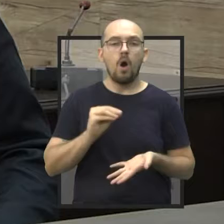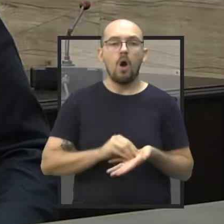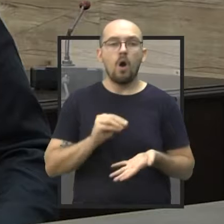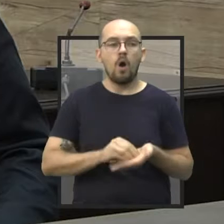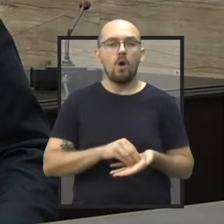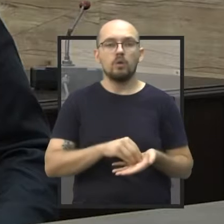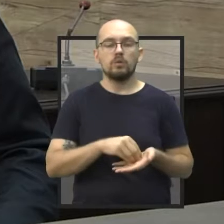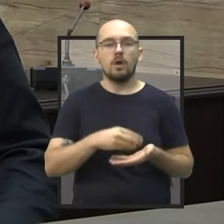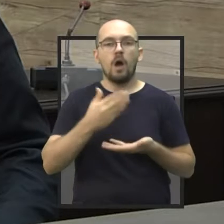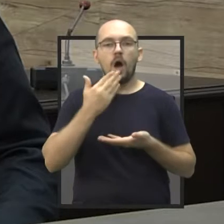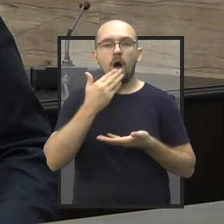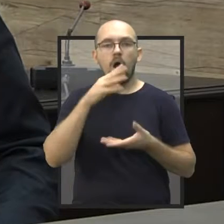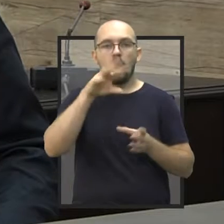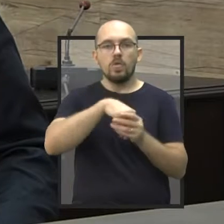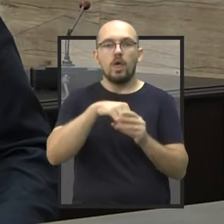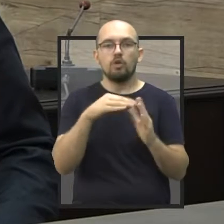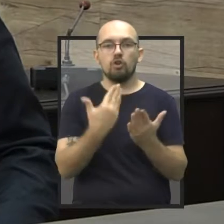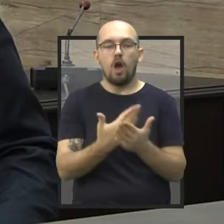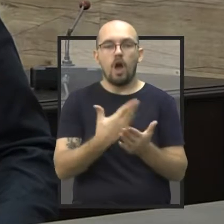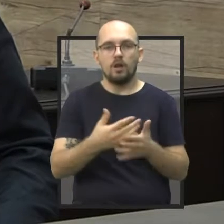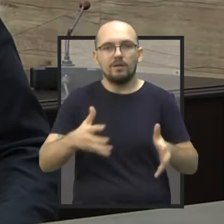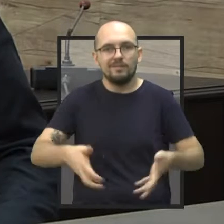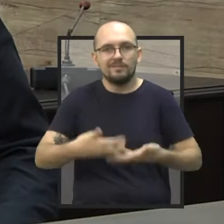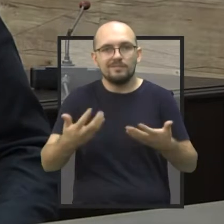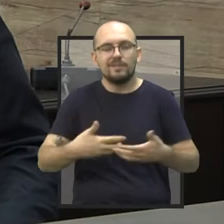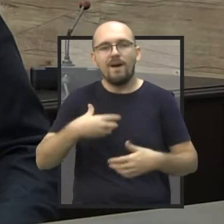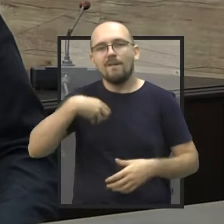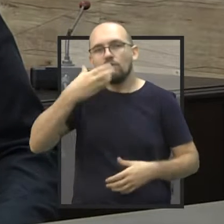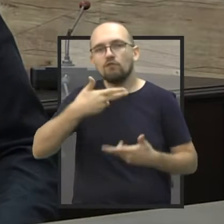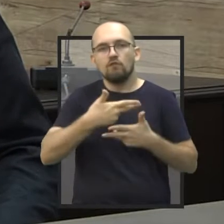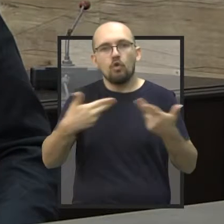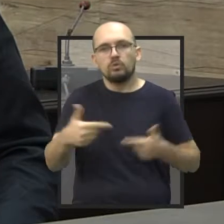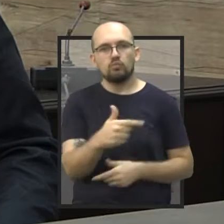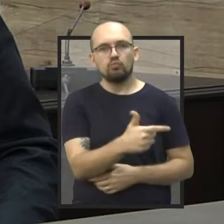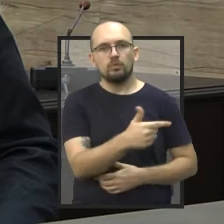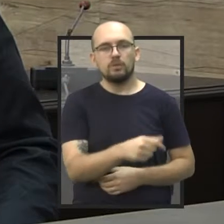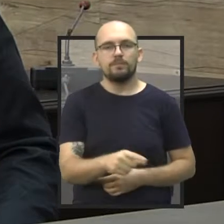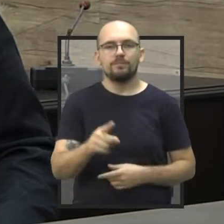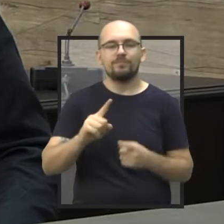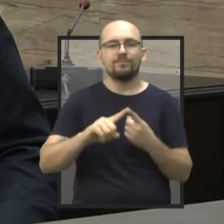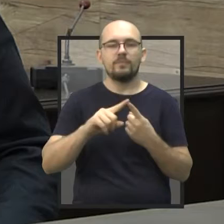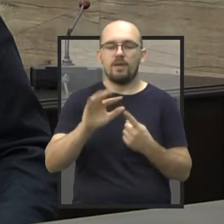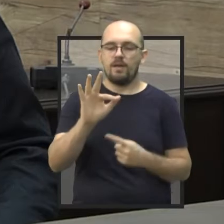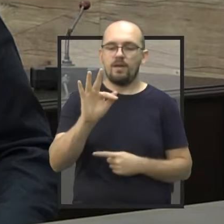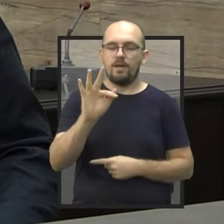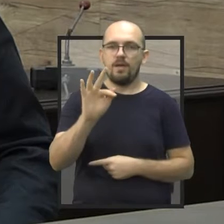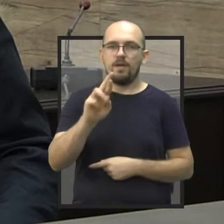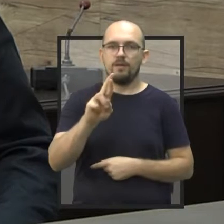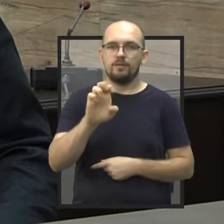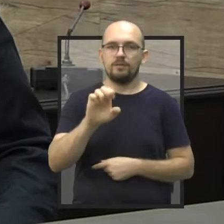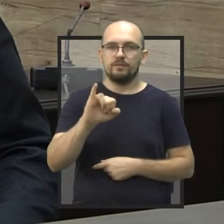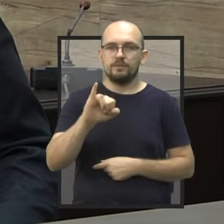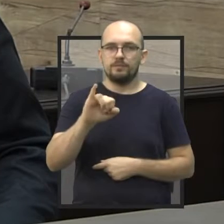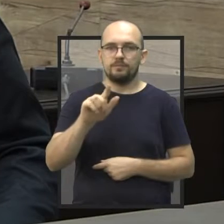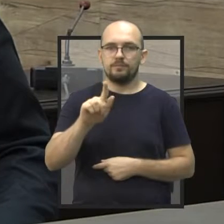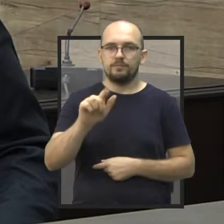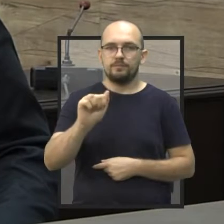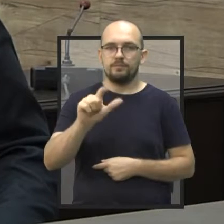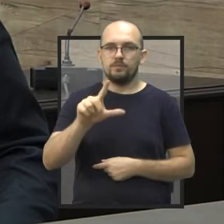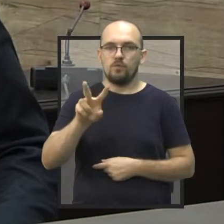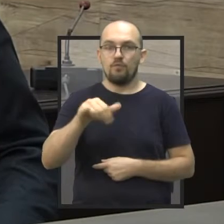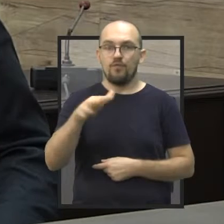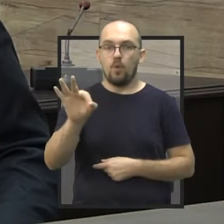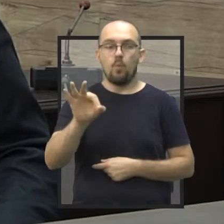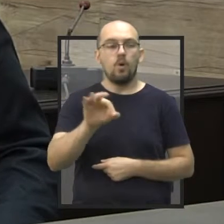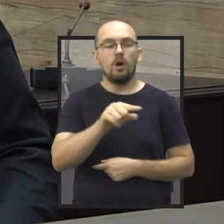estão na merenda escolar, que são as hortaliças e frutas. Na escola do Frei Galvão, eu pude verificar que não existe